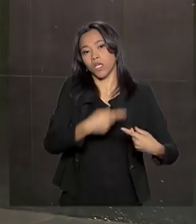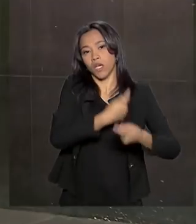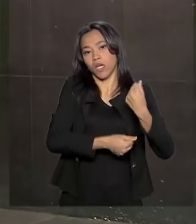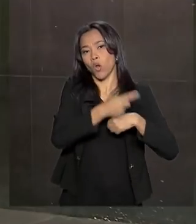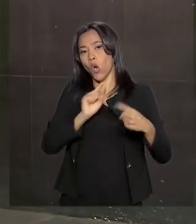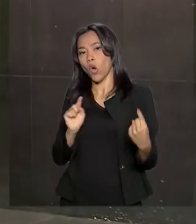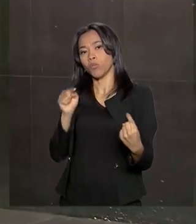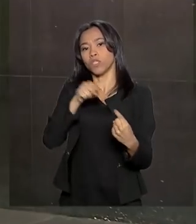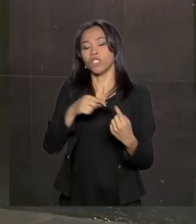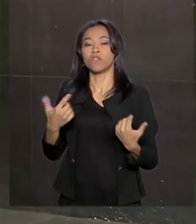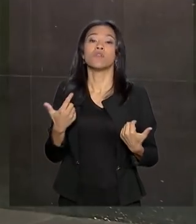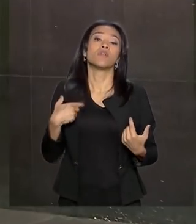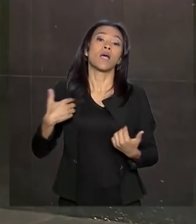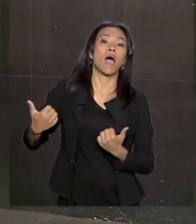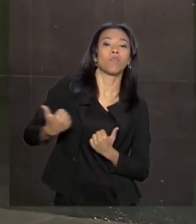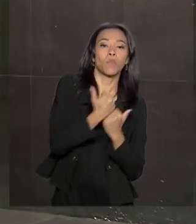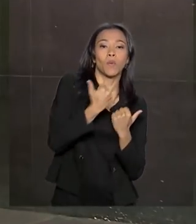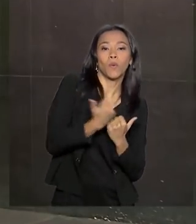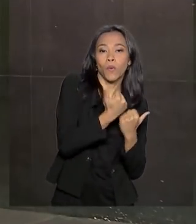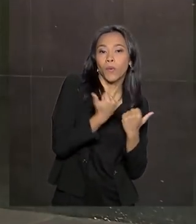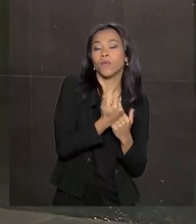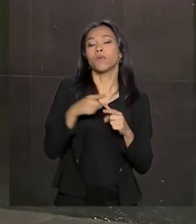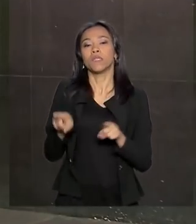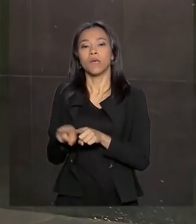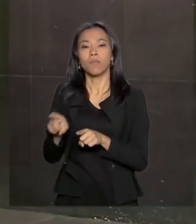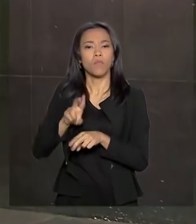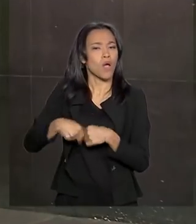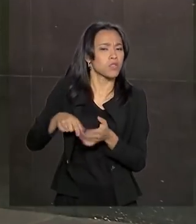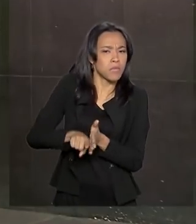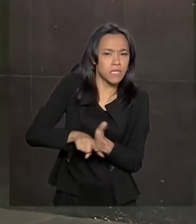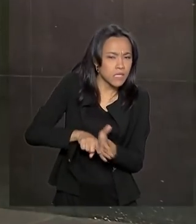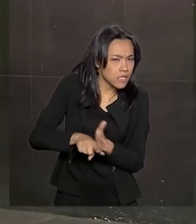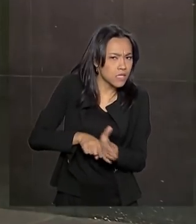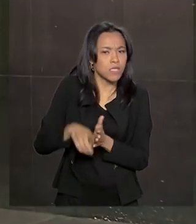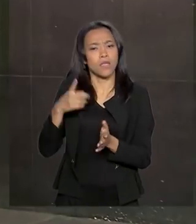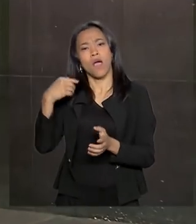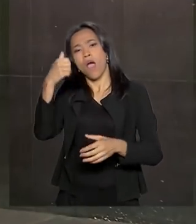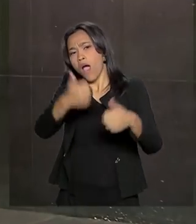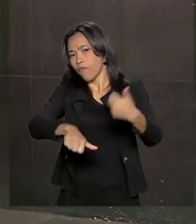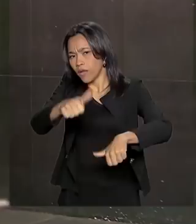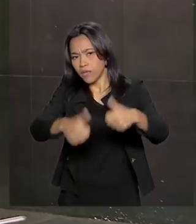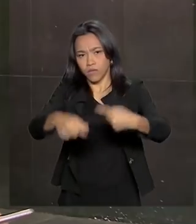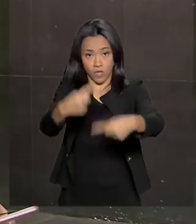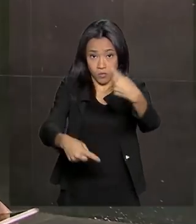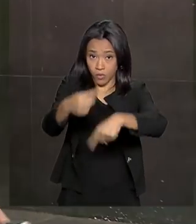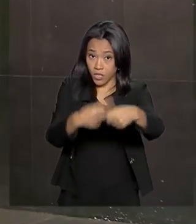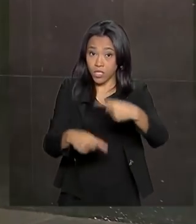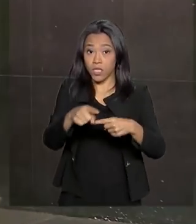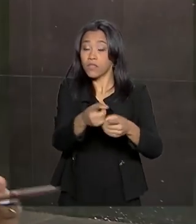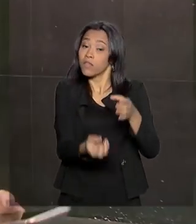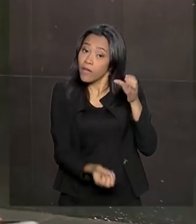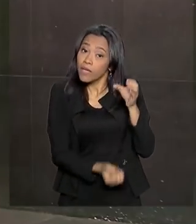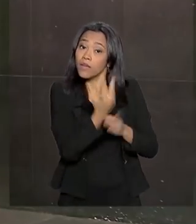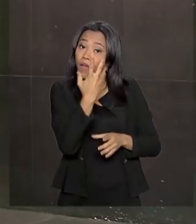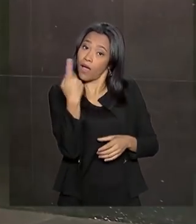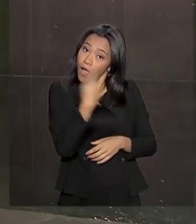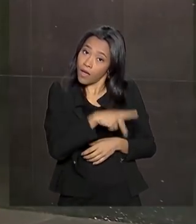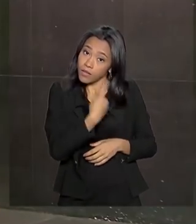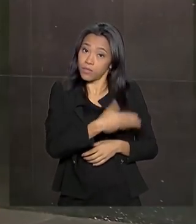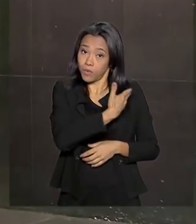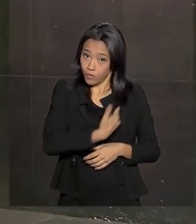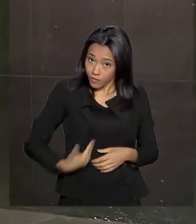fornecer suporte técnico por meio de estudos e avaliações sobre políticas públicas que estão sendo implementadas ou que já foram